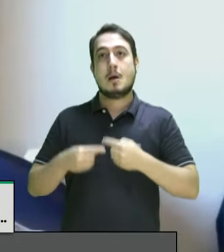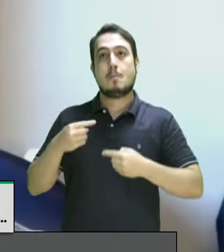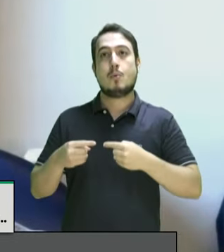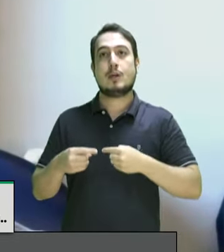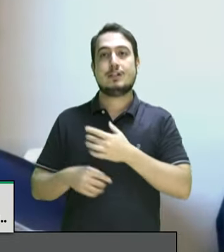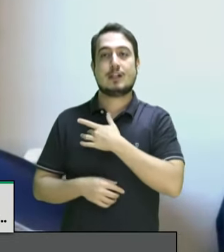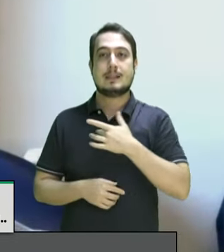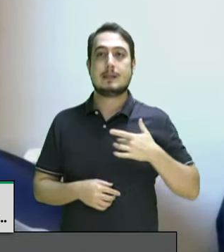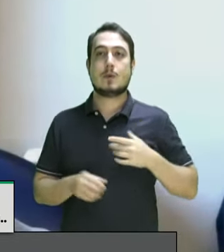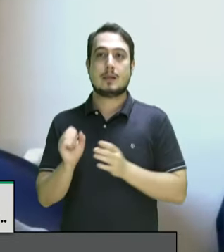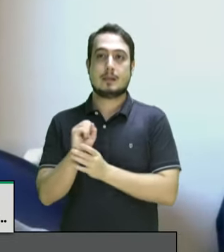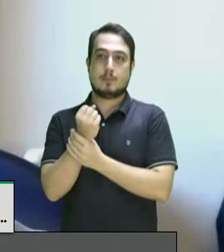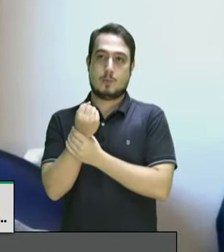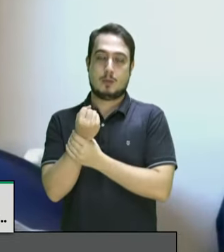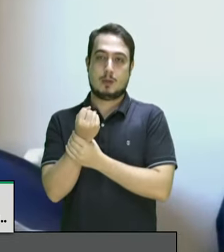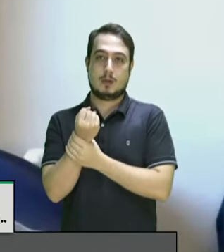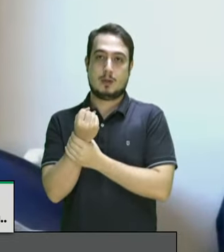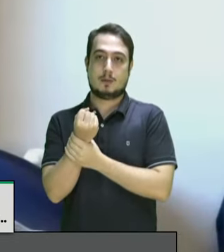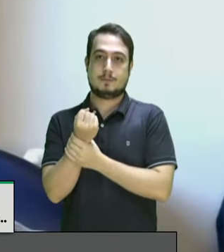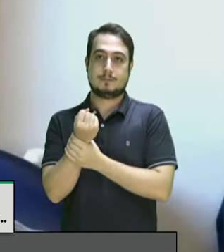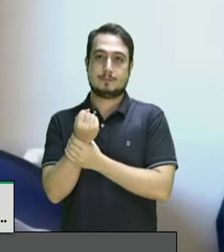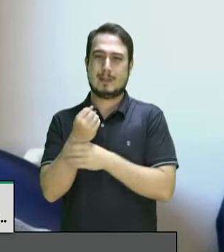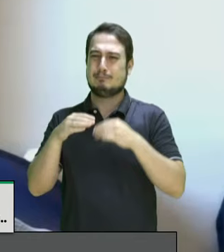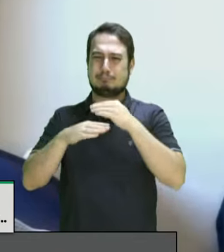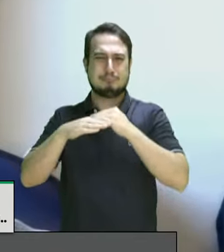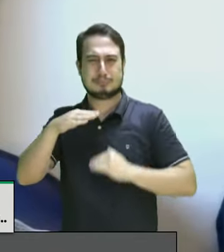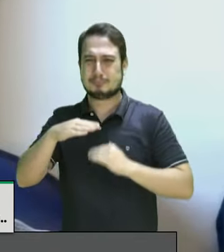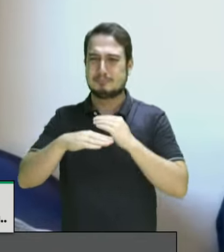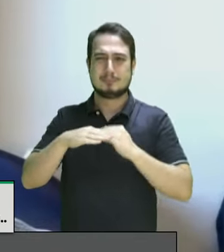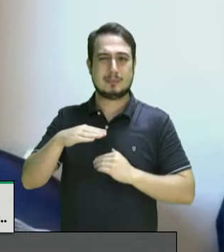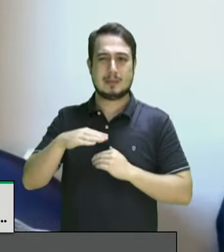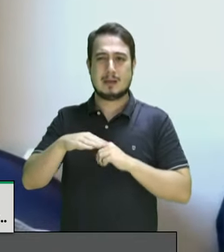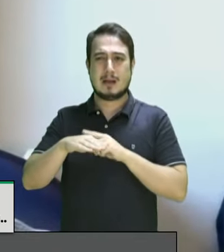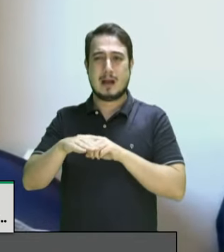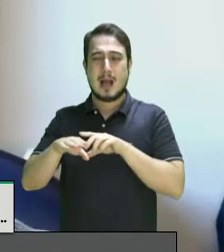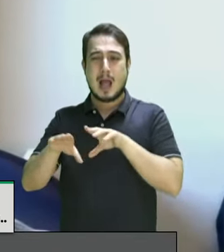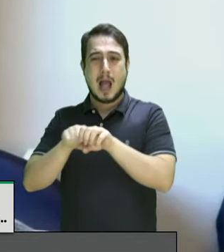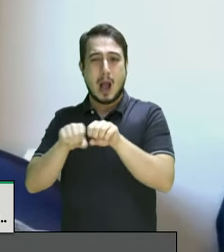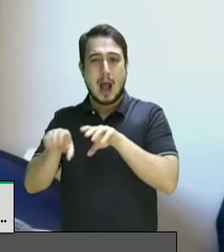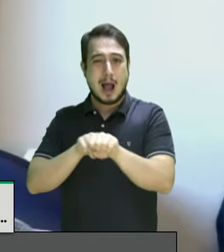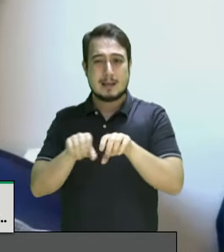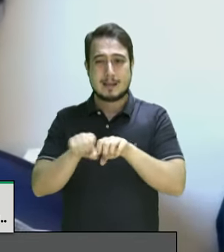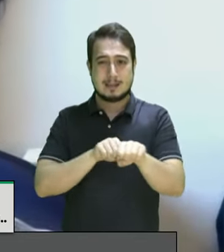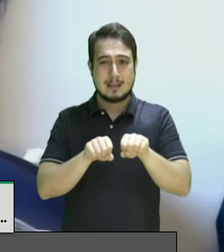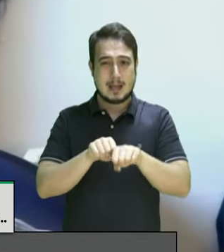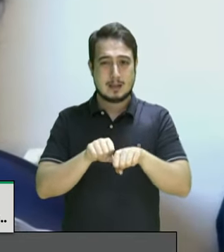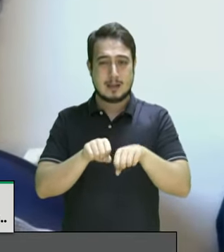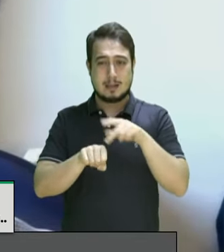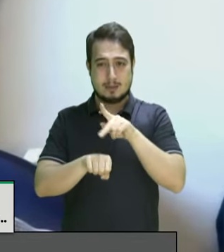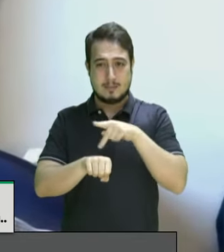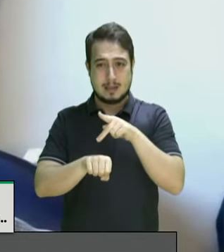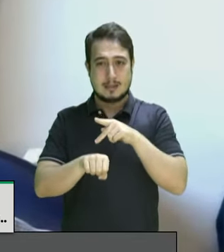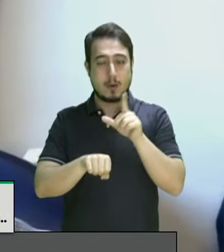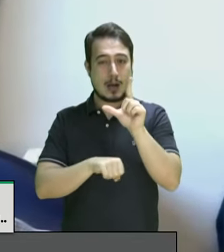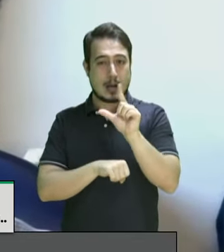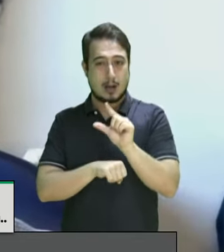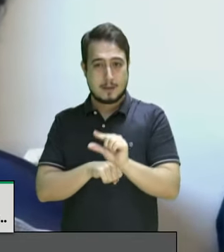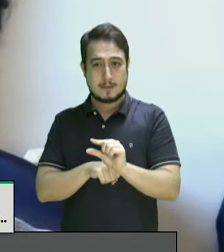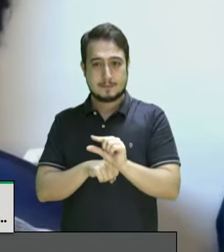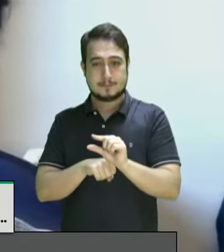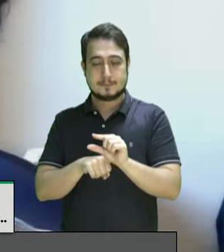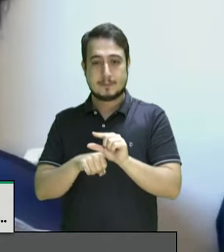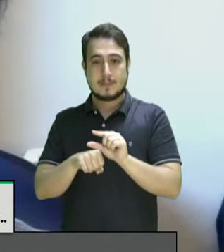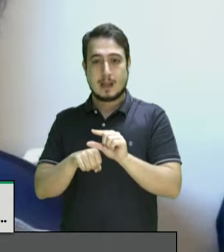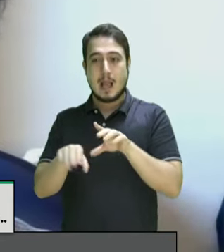pública ela nunca foi tão desigual o número de homicídios geral no Brasil caiu o número de